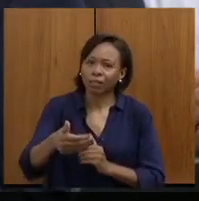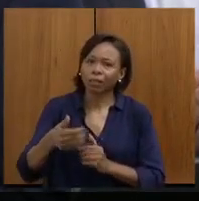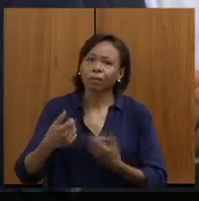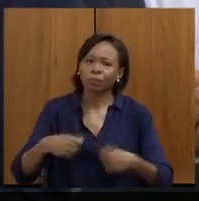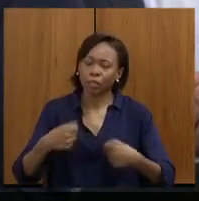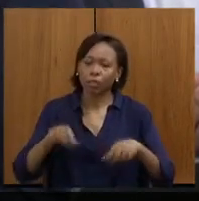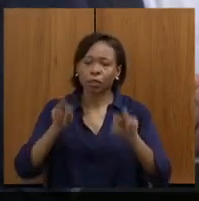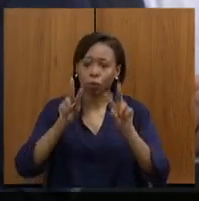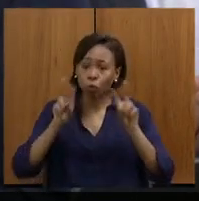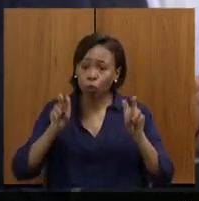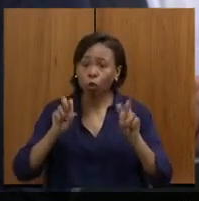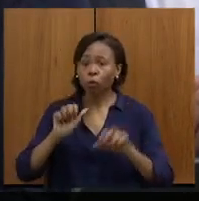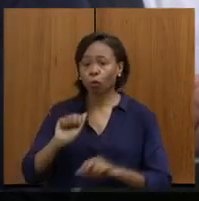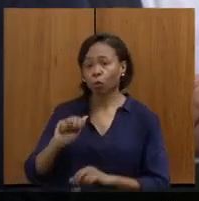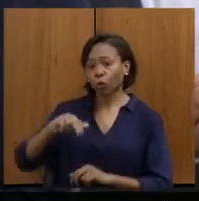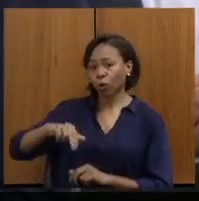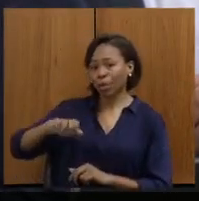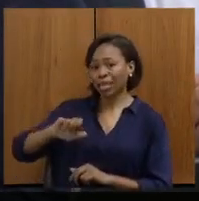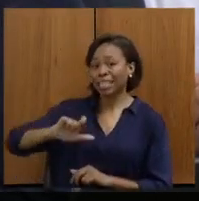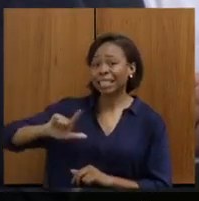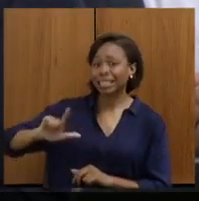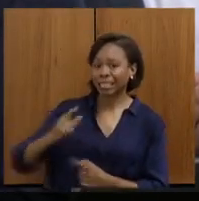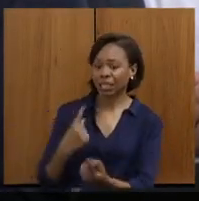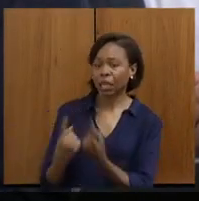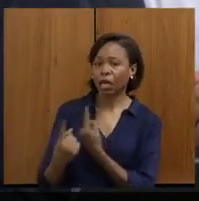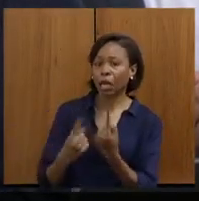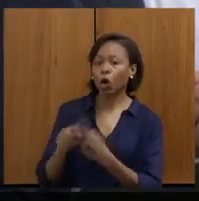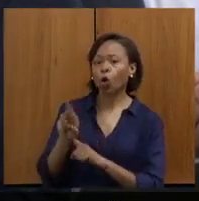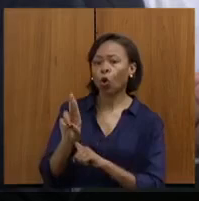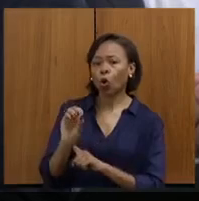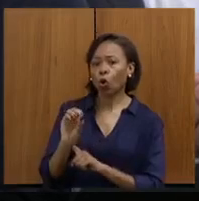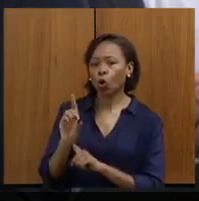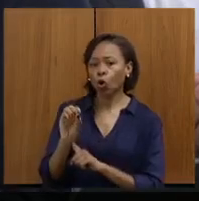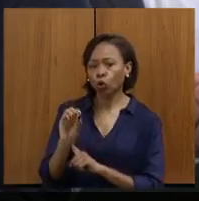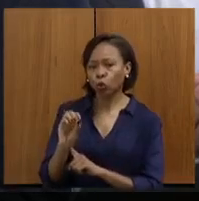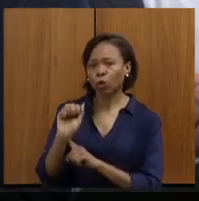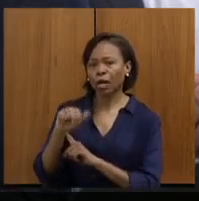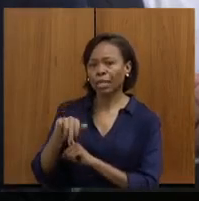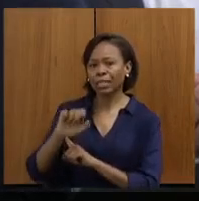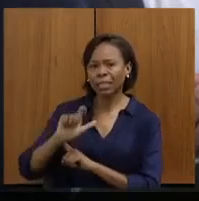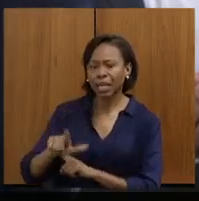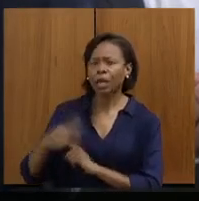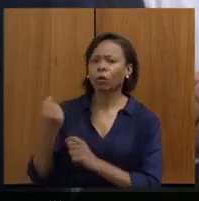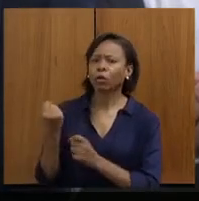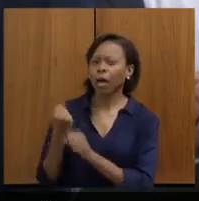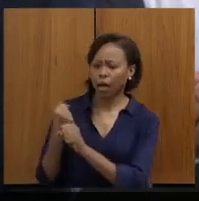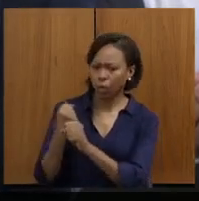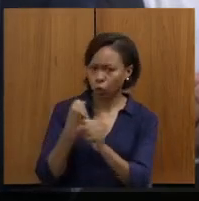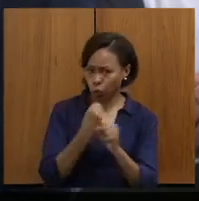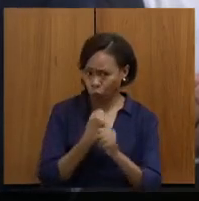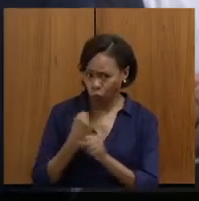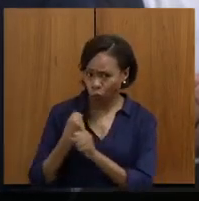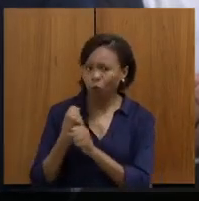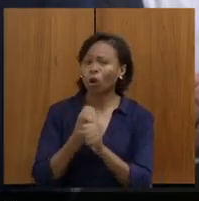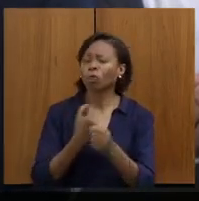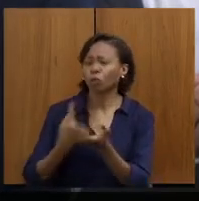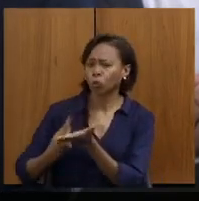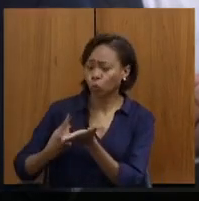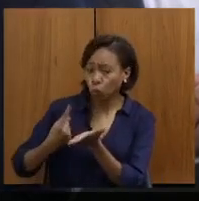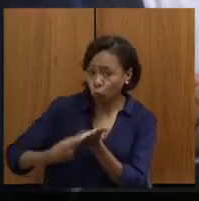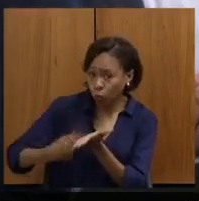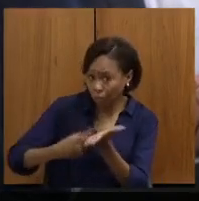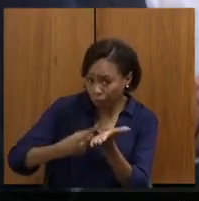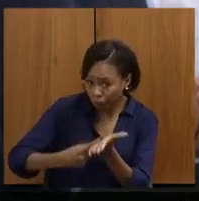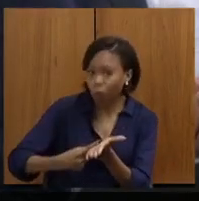o anel, o futuro anel, o rodoanel, e as obras decorrentes dos acordos